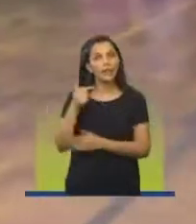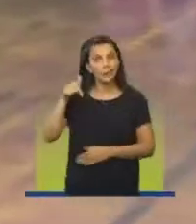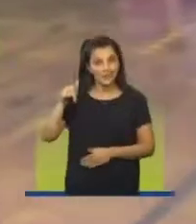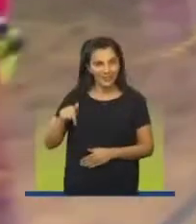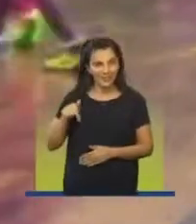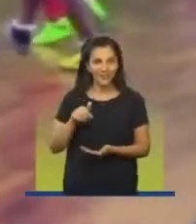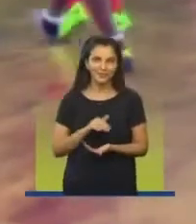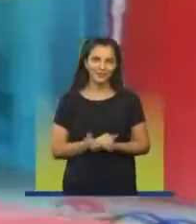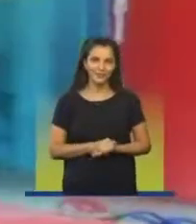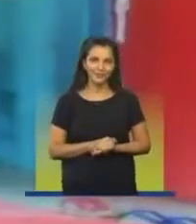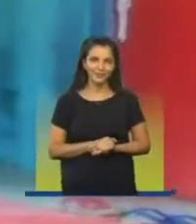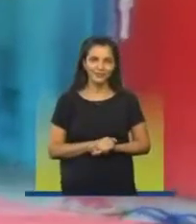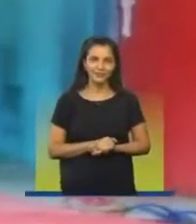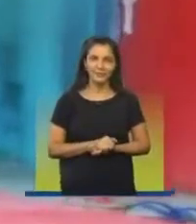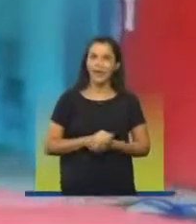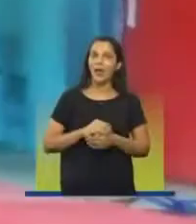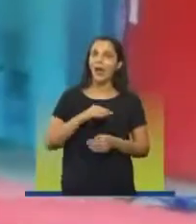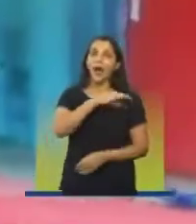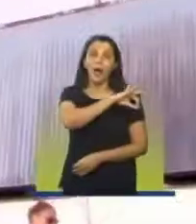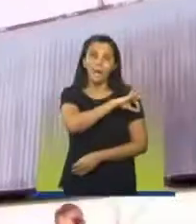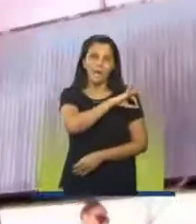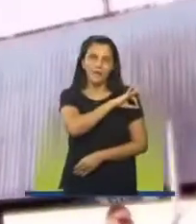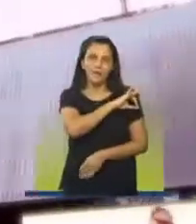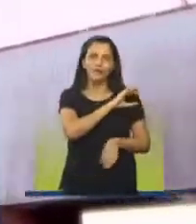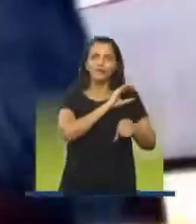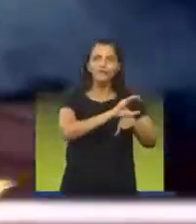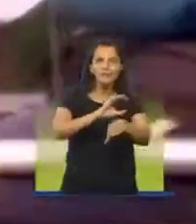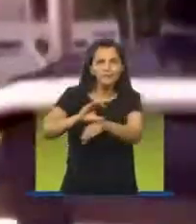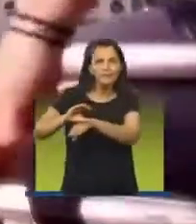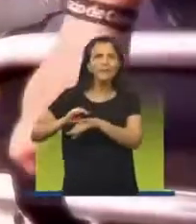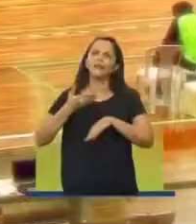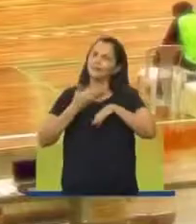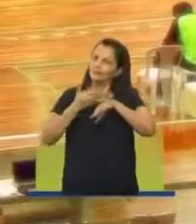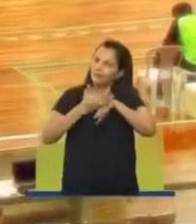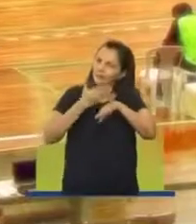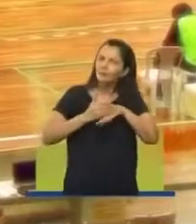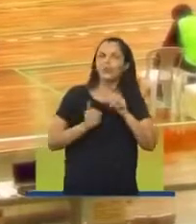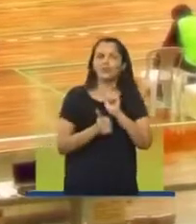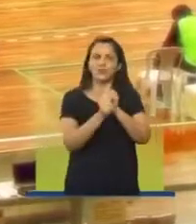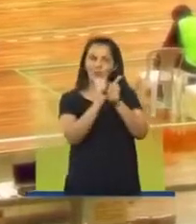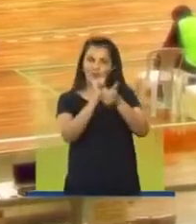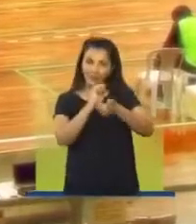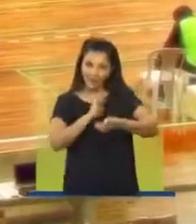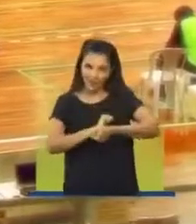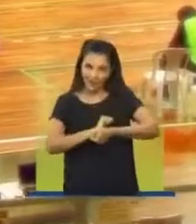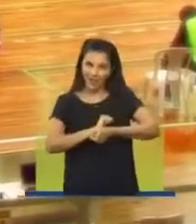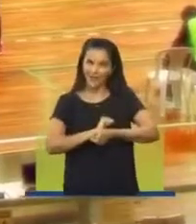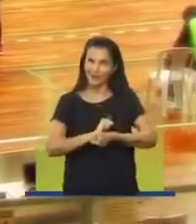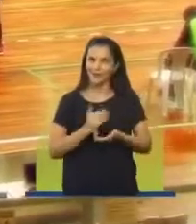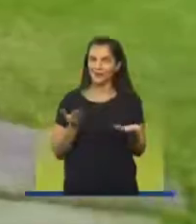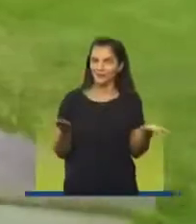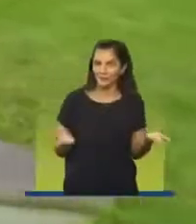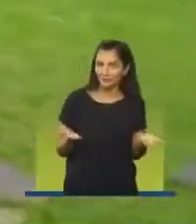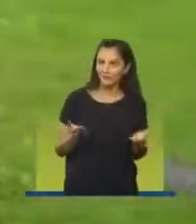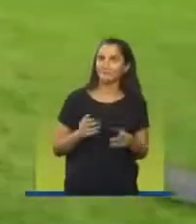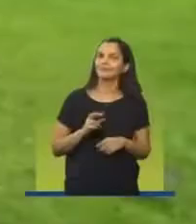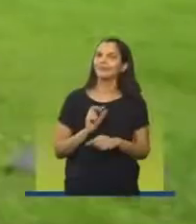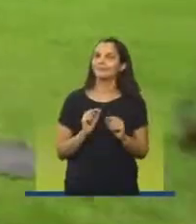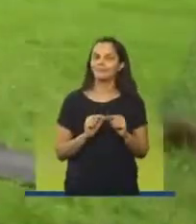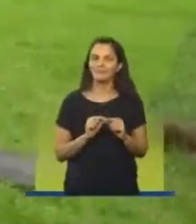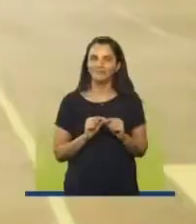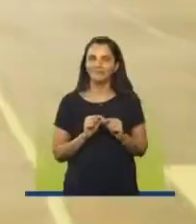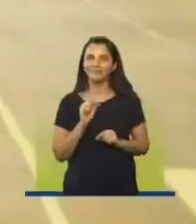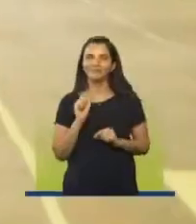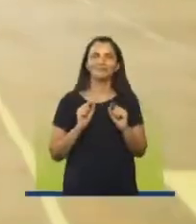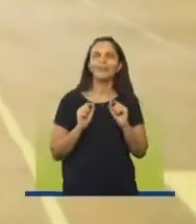A Prefeitura de Santos investe muito no treinamento dos atletas. E claro, o resultado de todo esse trabalho não poderia vir